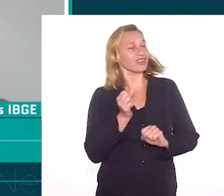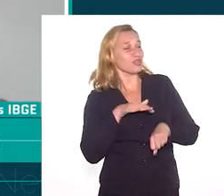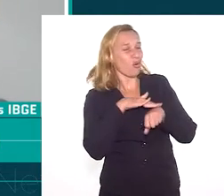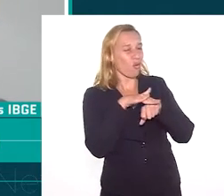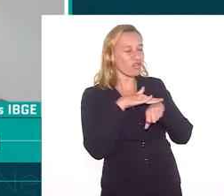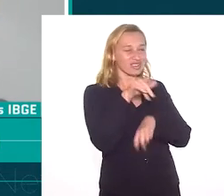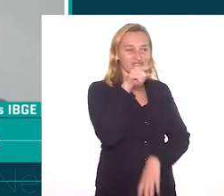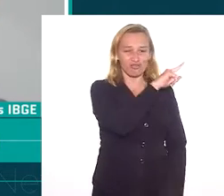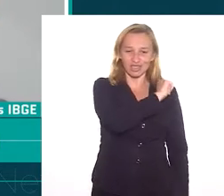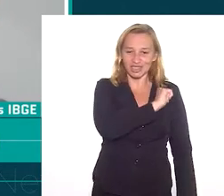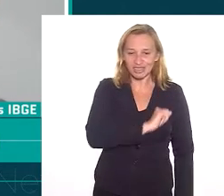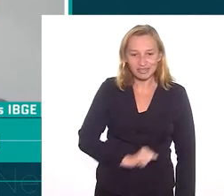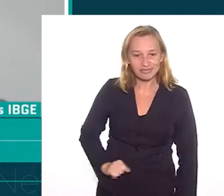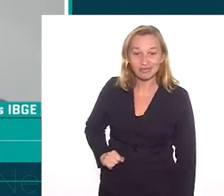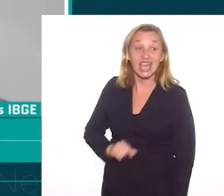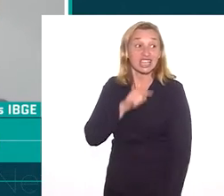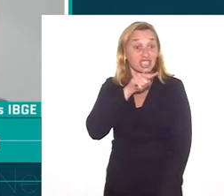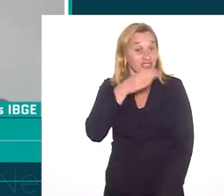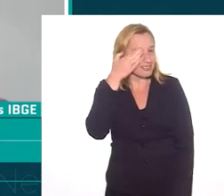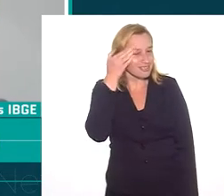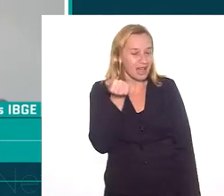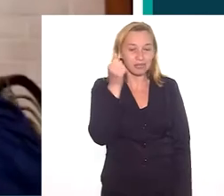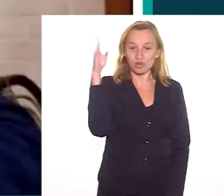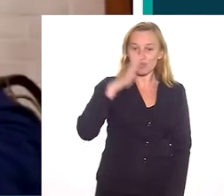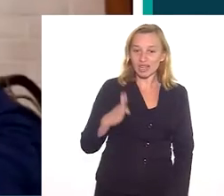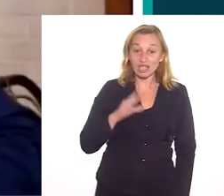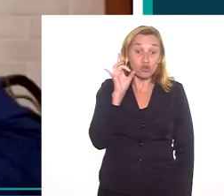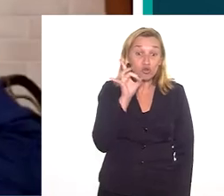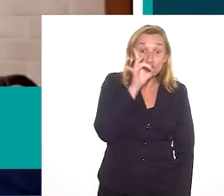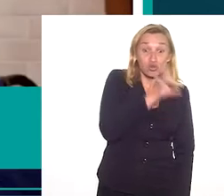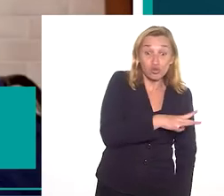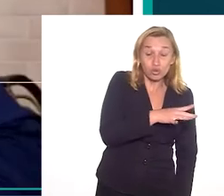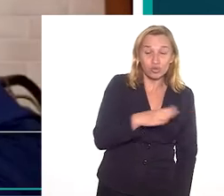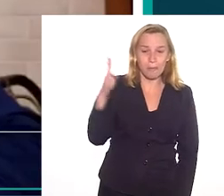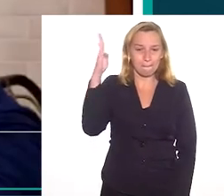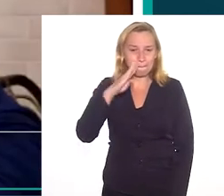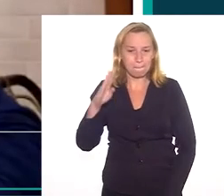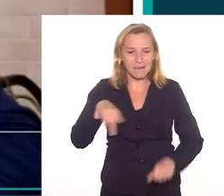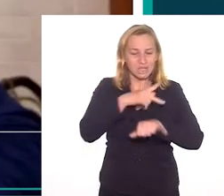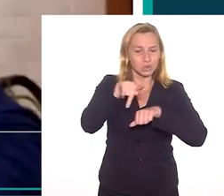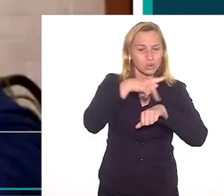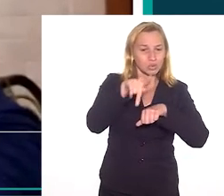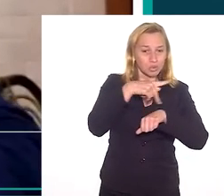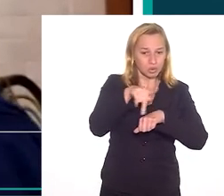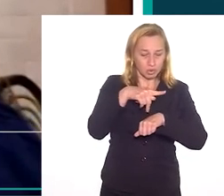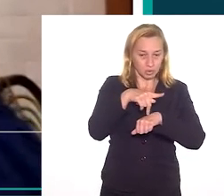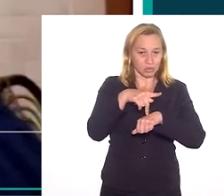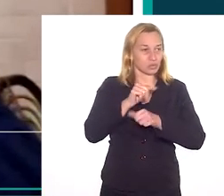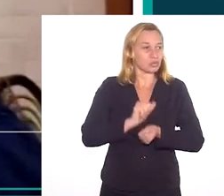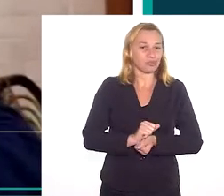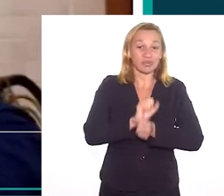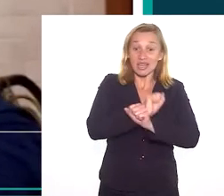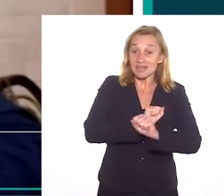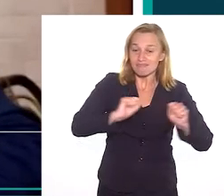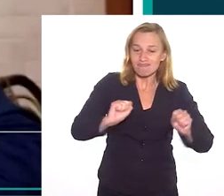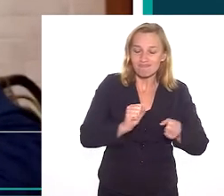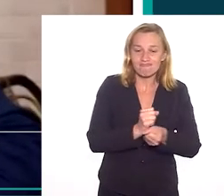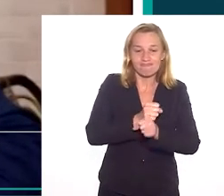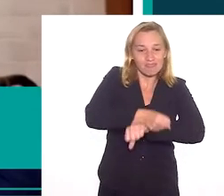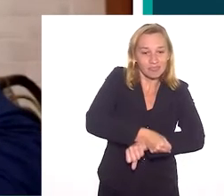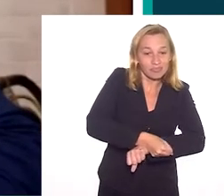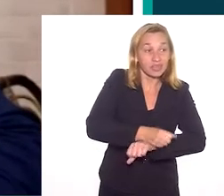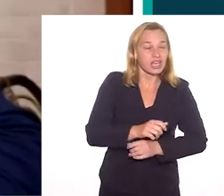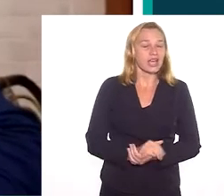vamos começar por você. A gente sabe que o Brasil foi um dos últimos países do mundo a abolir